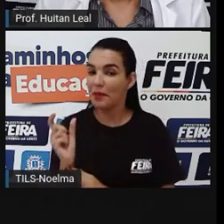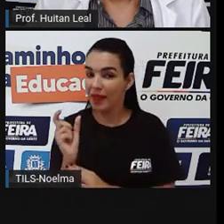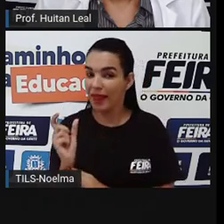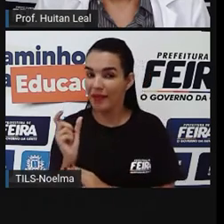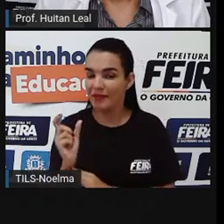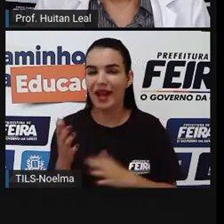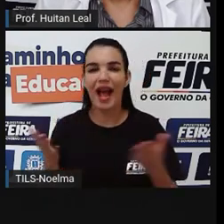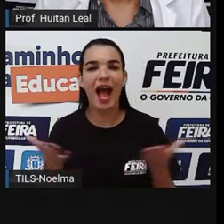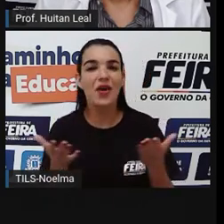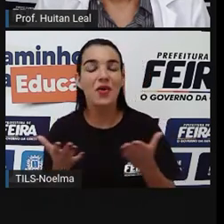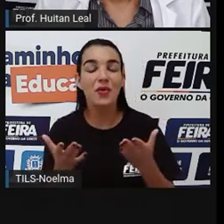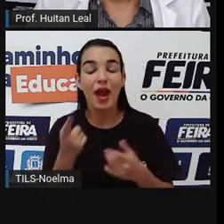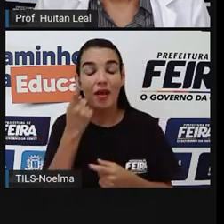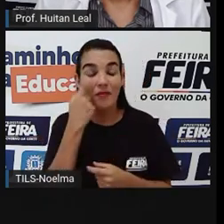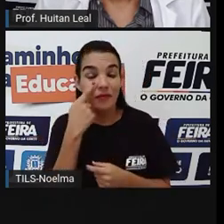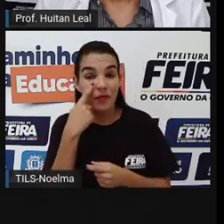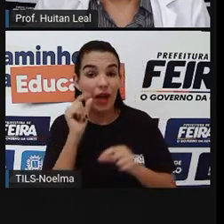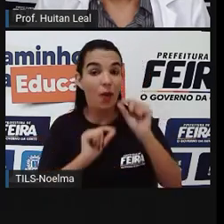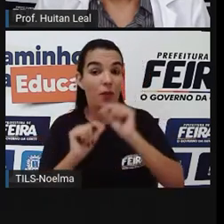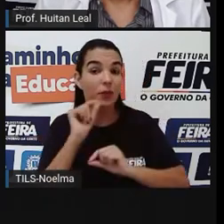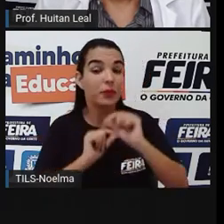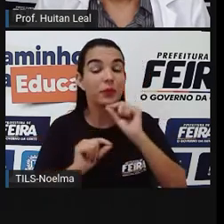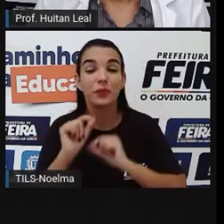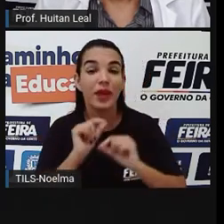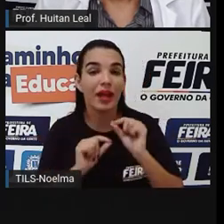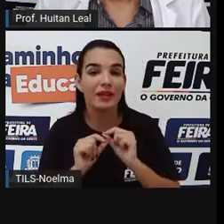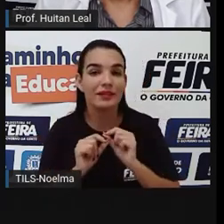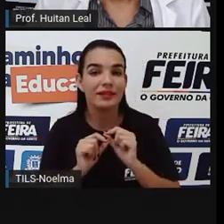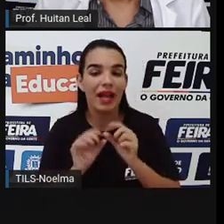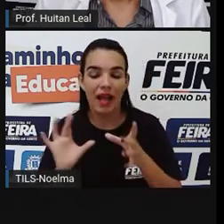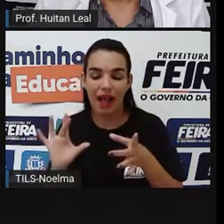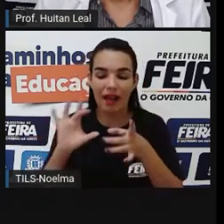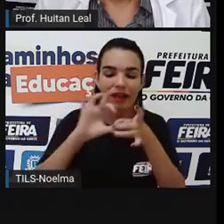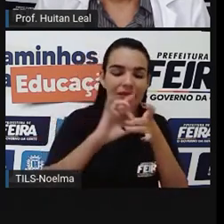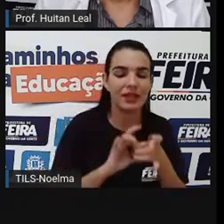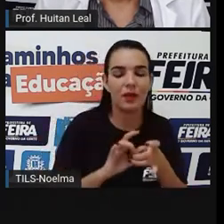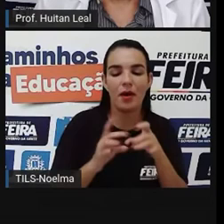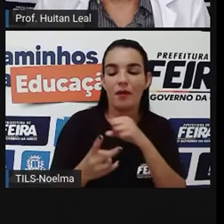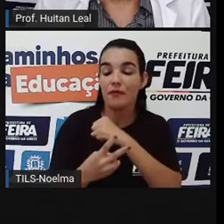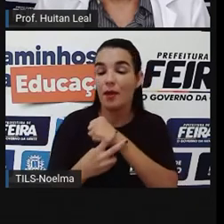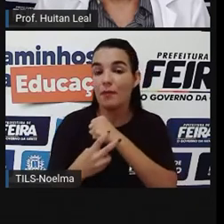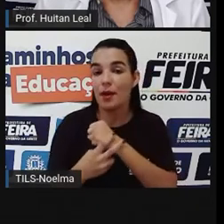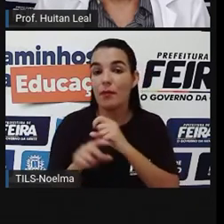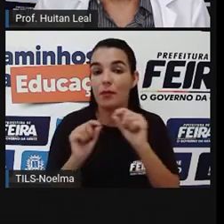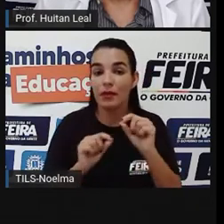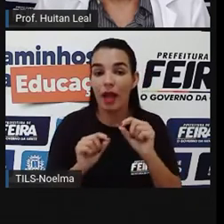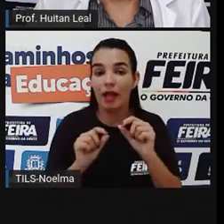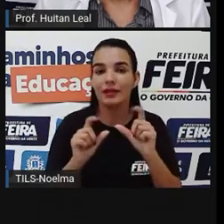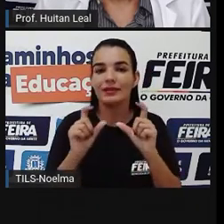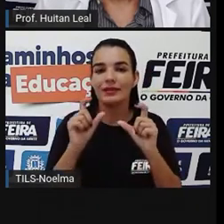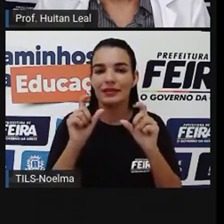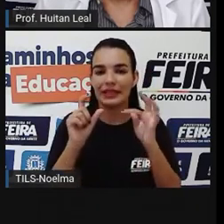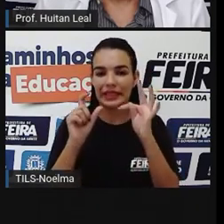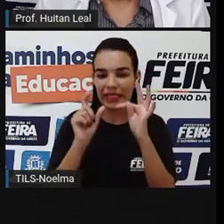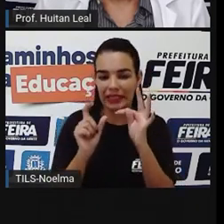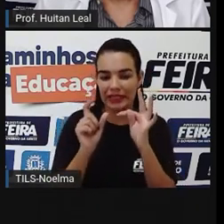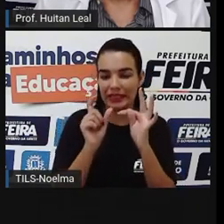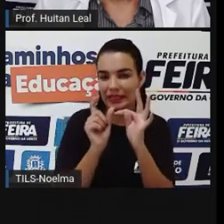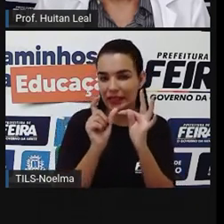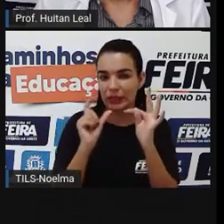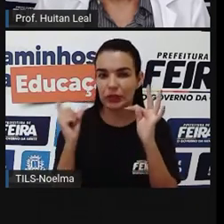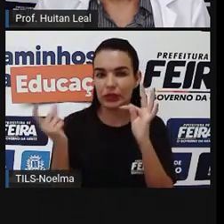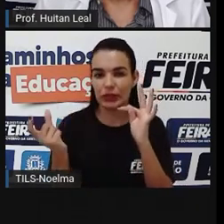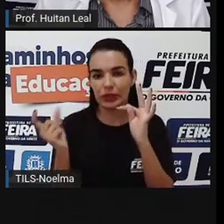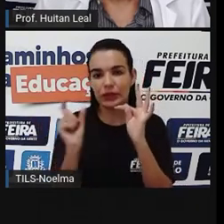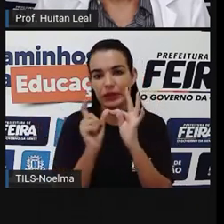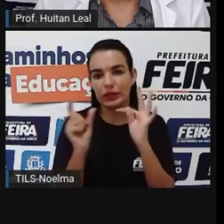E agora nós vamos ver, com relação ao tema verbo, a transitividade verbal. Que é